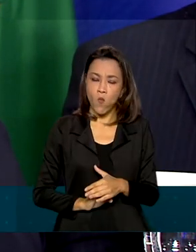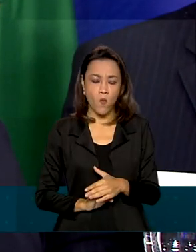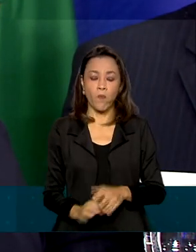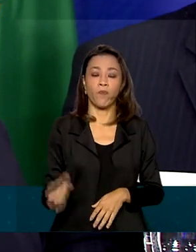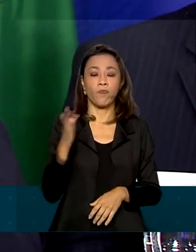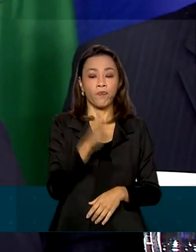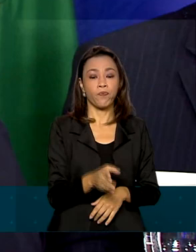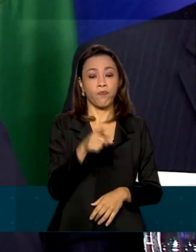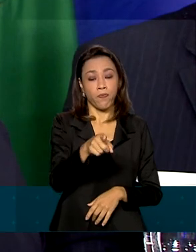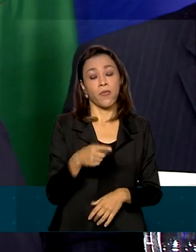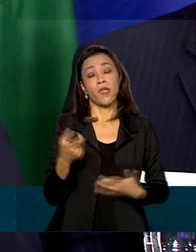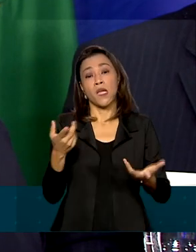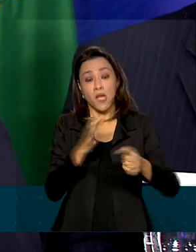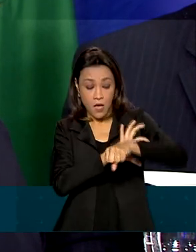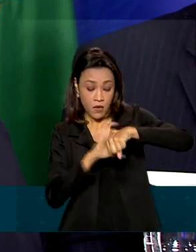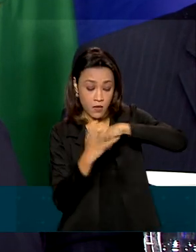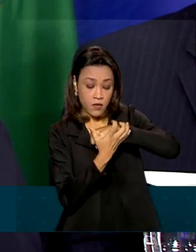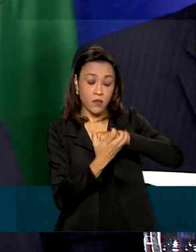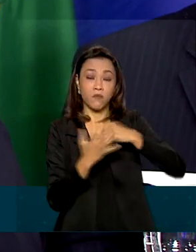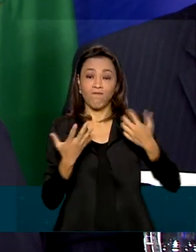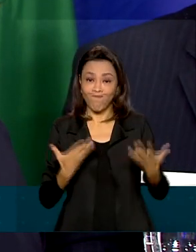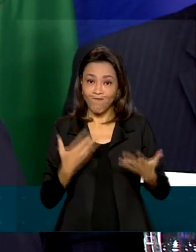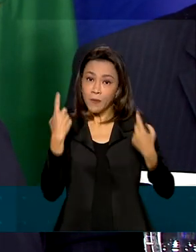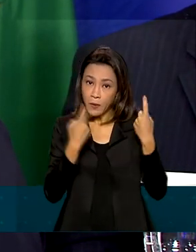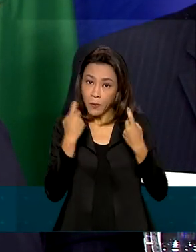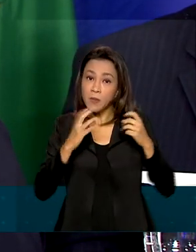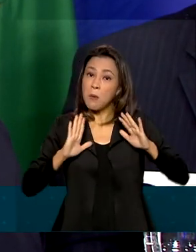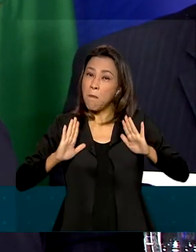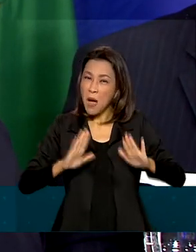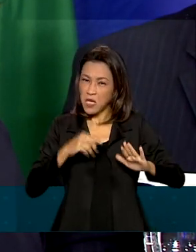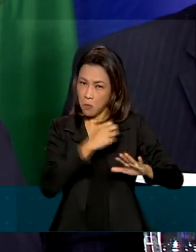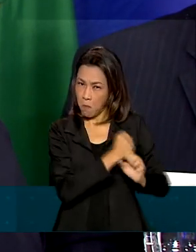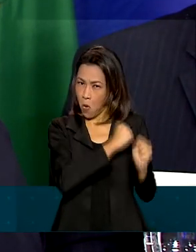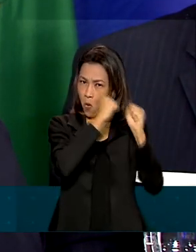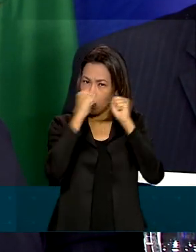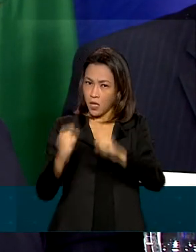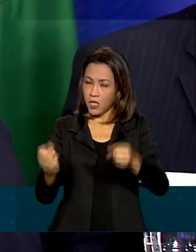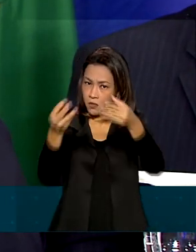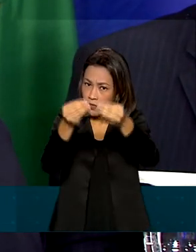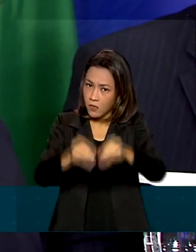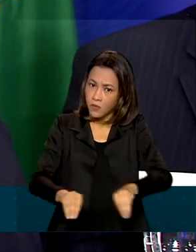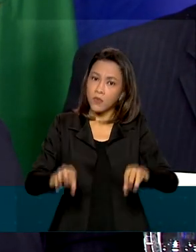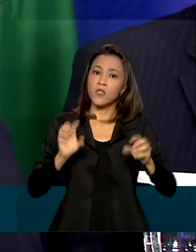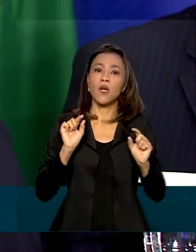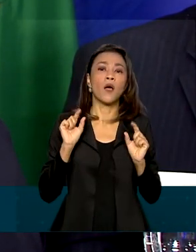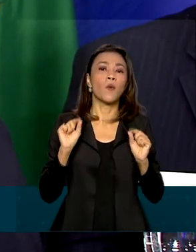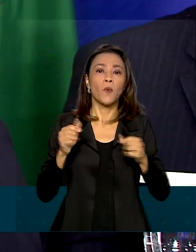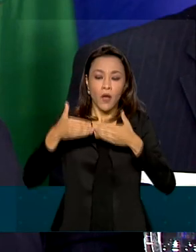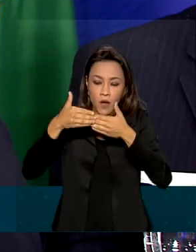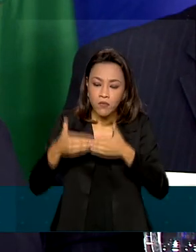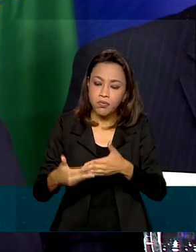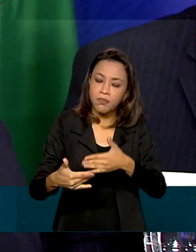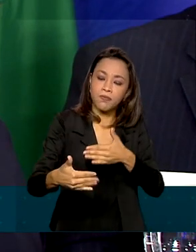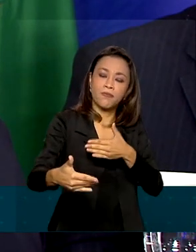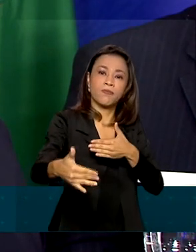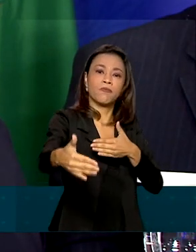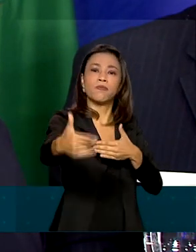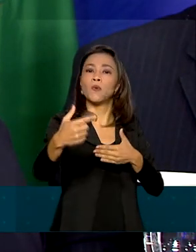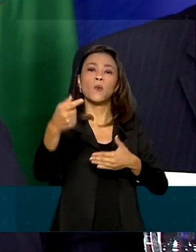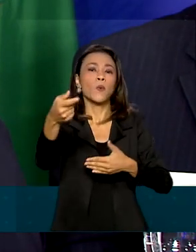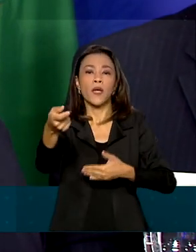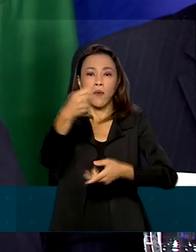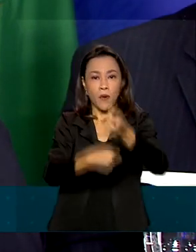enseja preocupações, mas não tem o poder de comprometer o longo prazo de uma das maiores